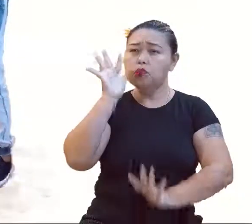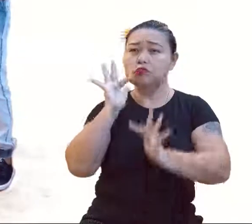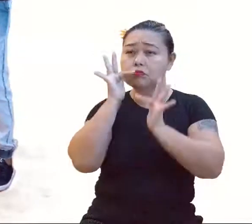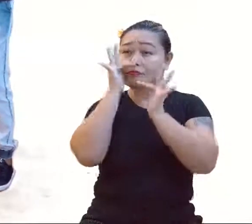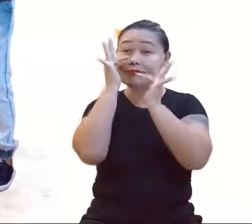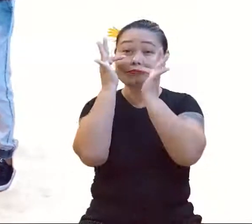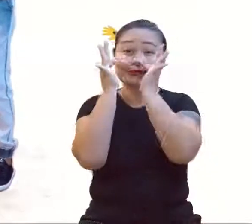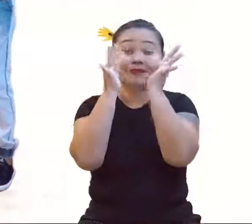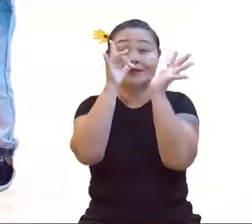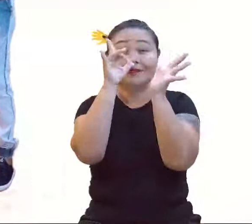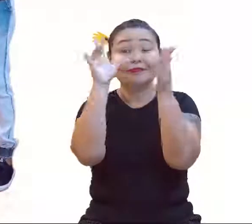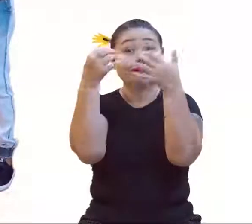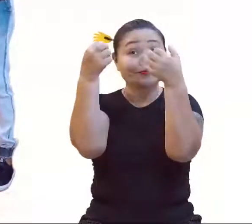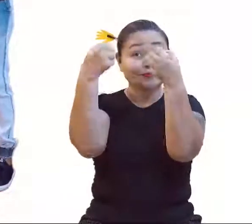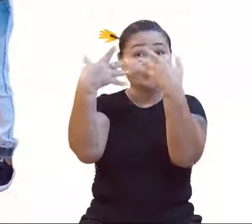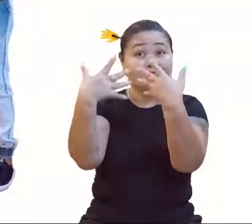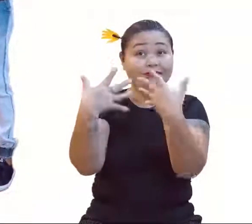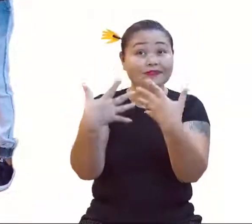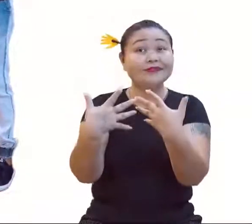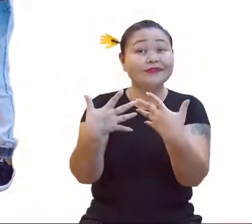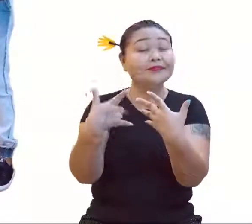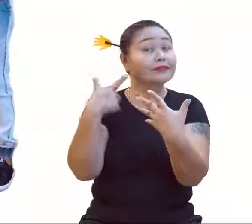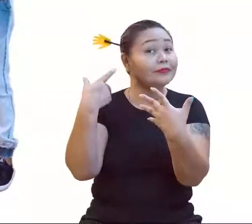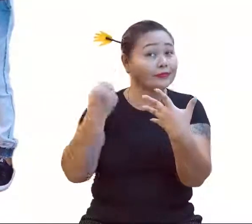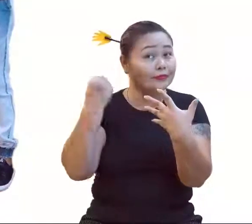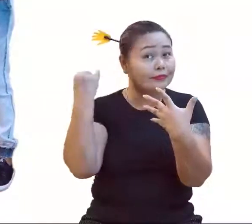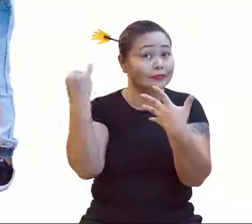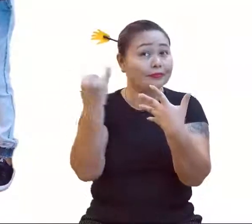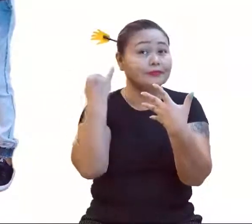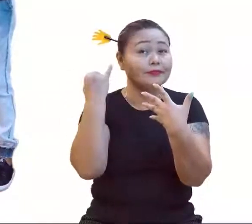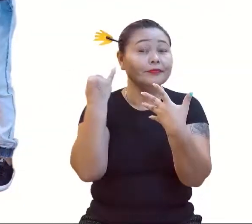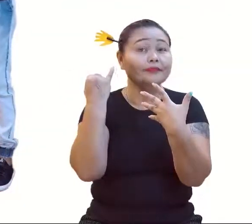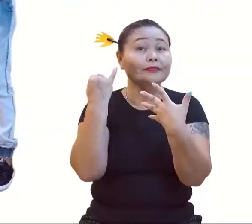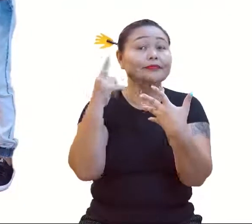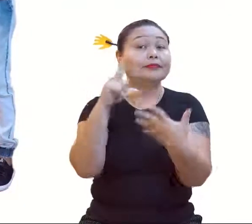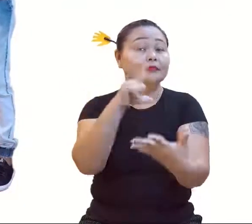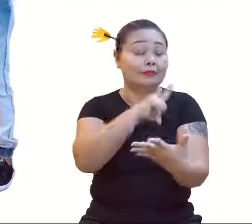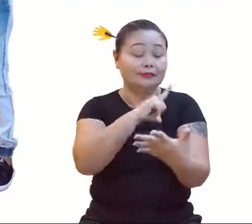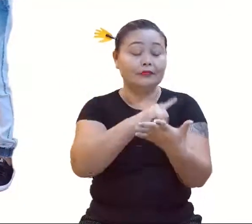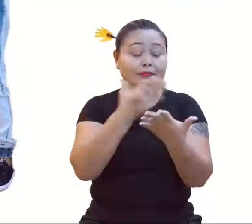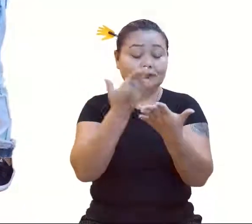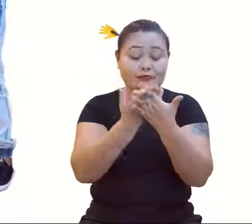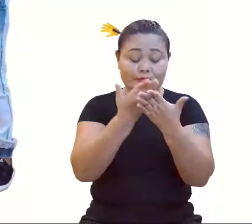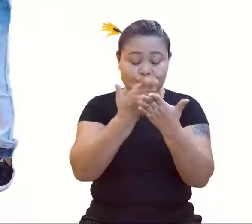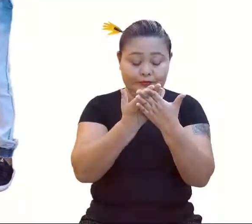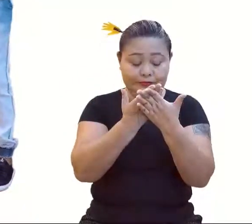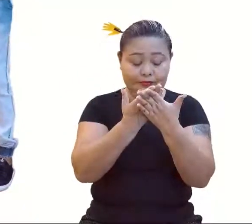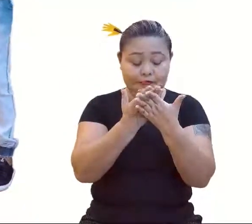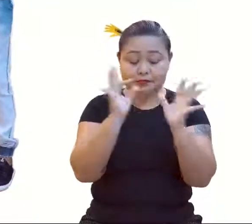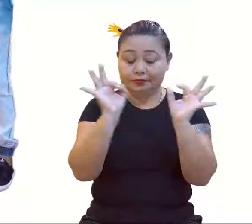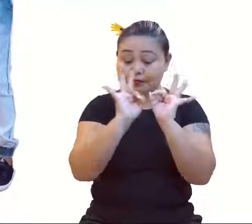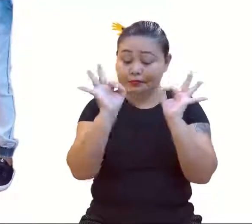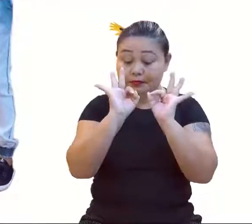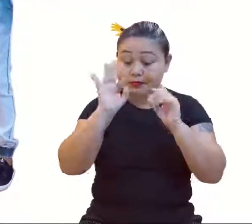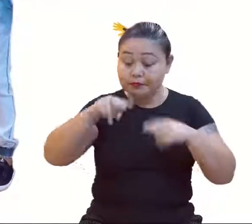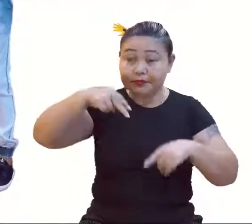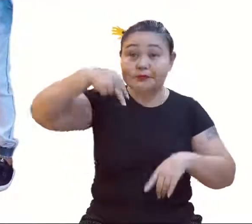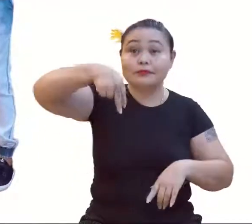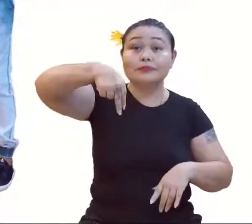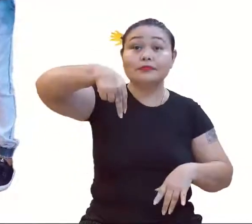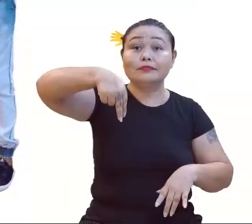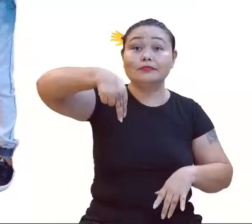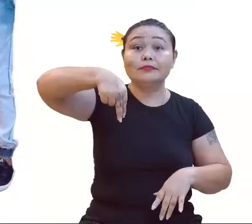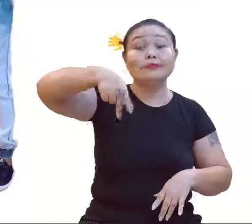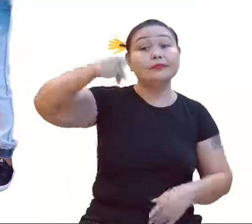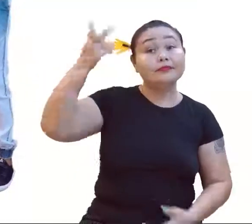explicar uma situação importante. Tem aulas que a gente não vem aqui na frente da escola, desse